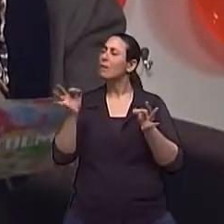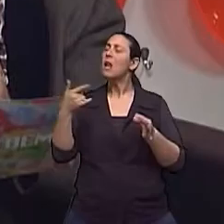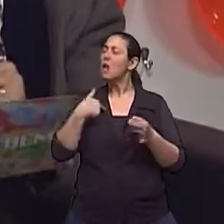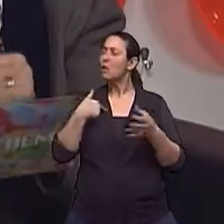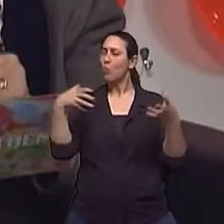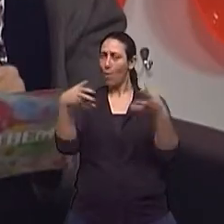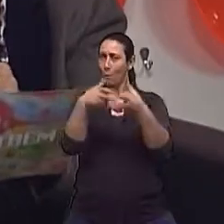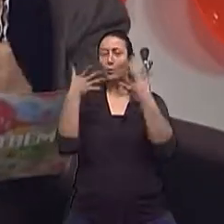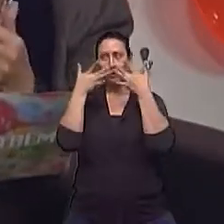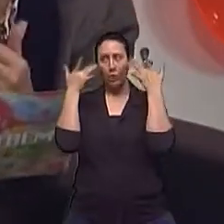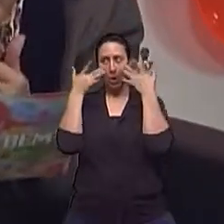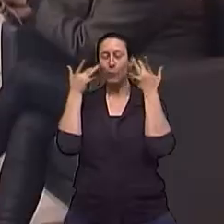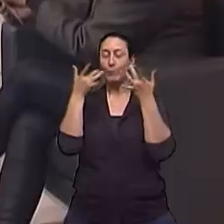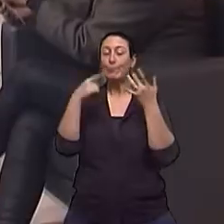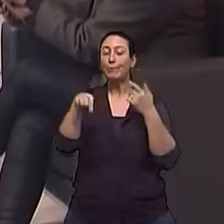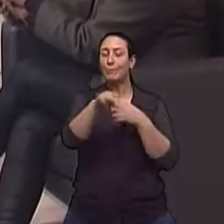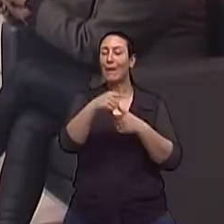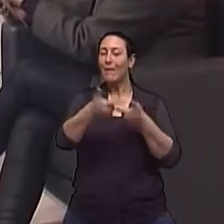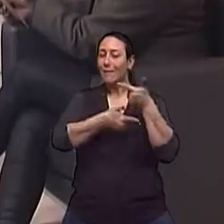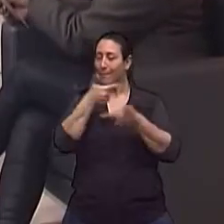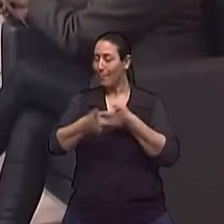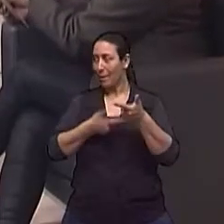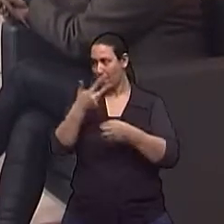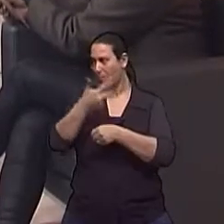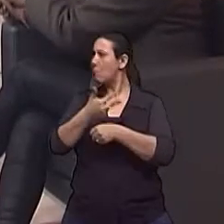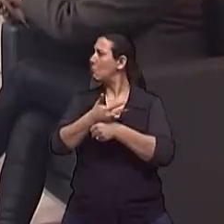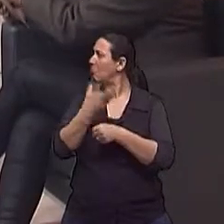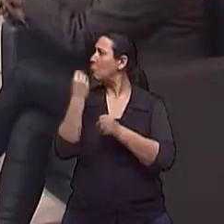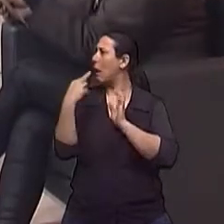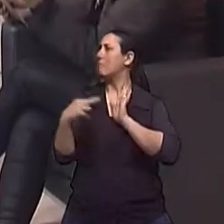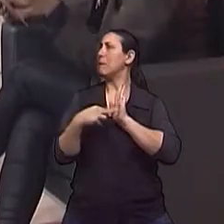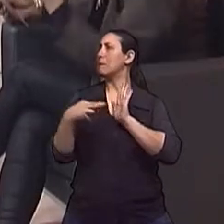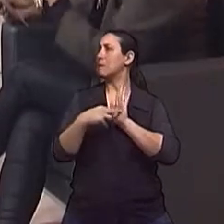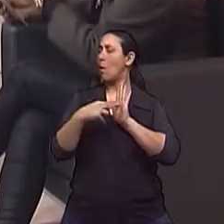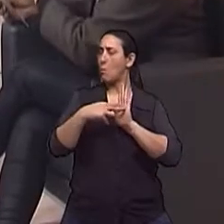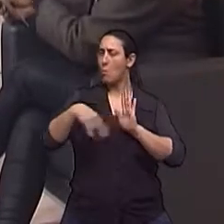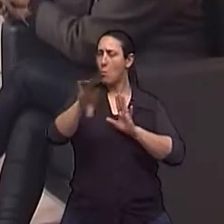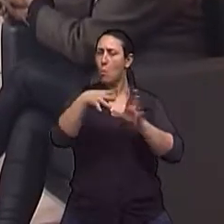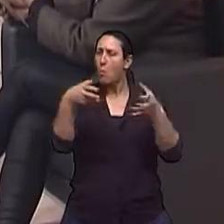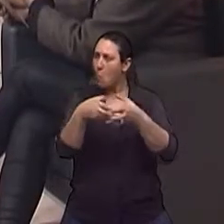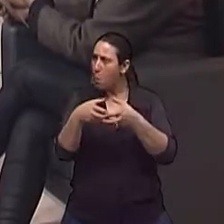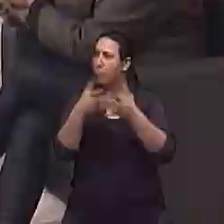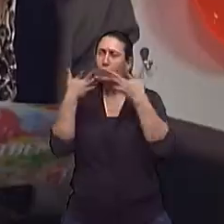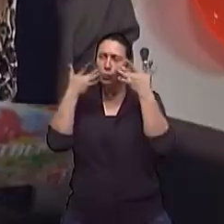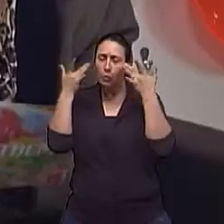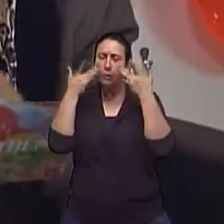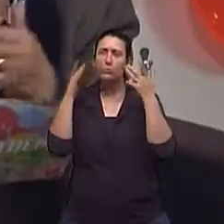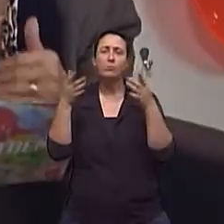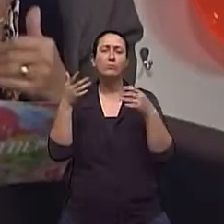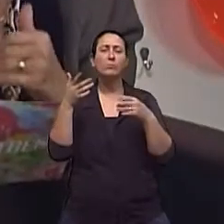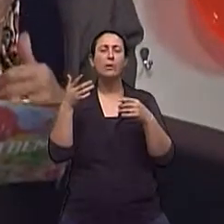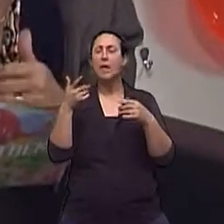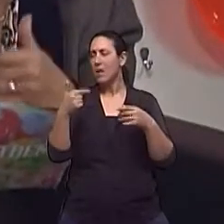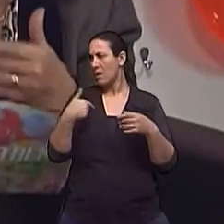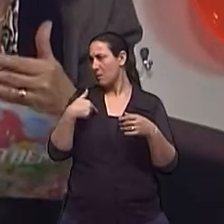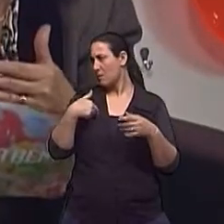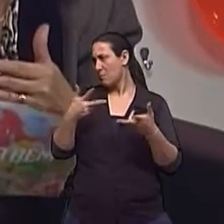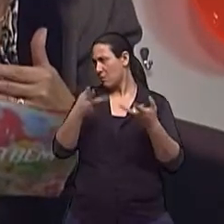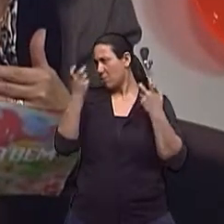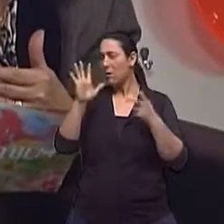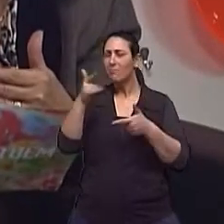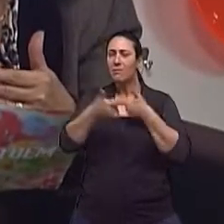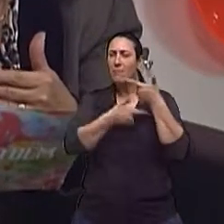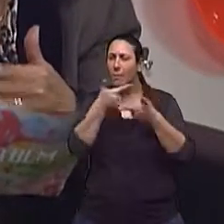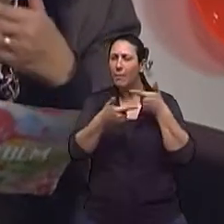idosos, eu vejo como o teatro ajuda a atenção ao contexto, ao ambiente que está. Claro. Esse trabalho com